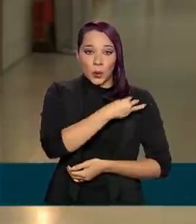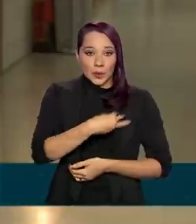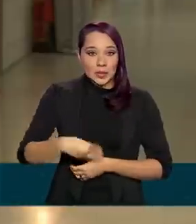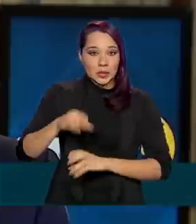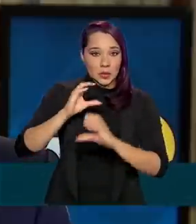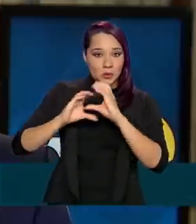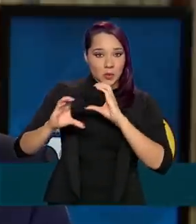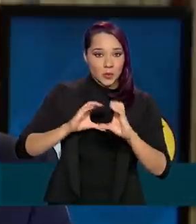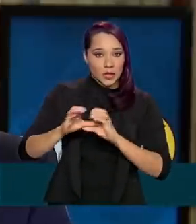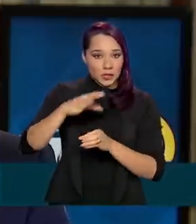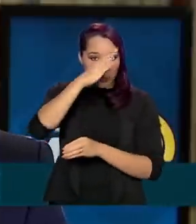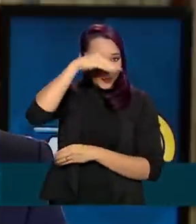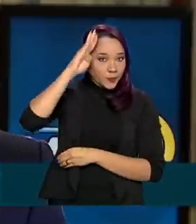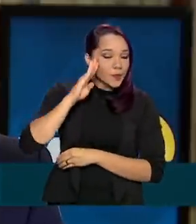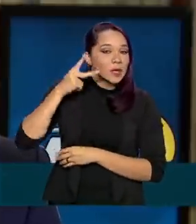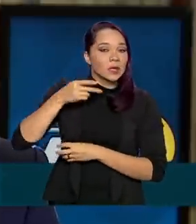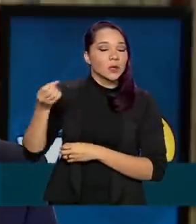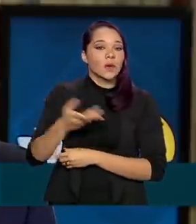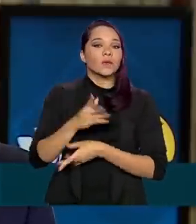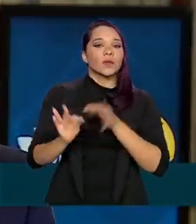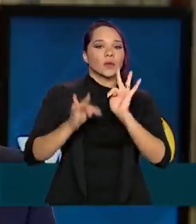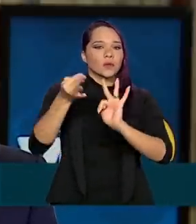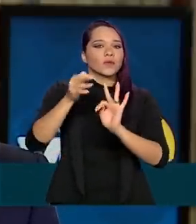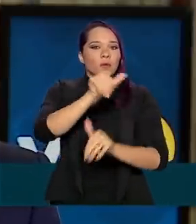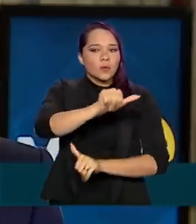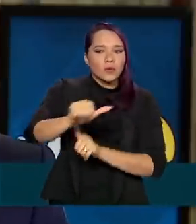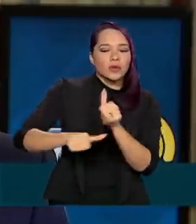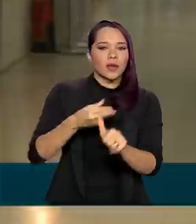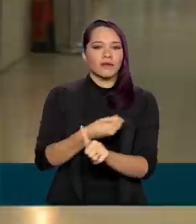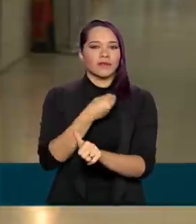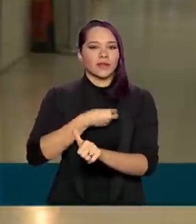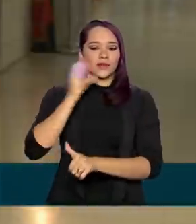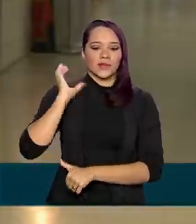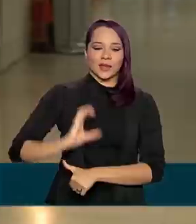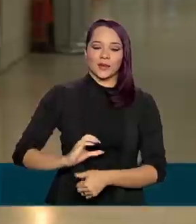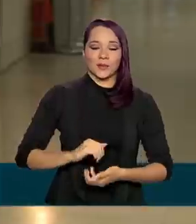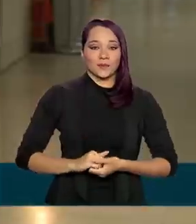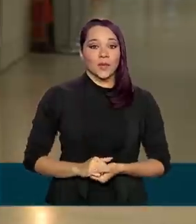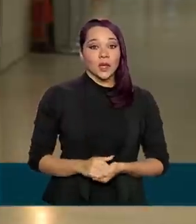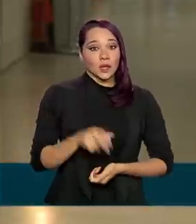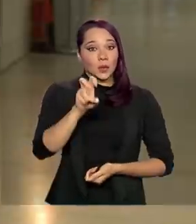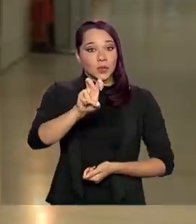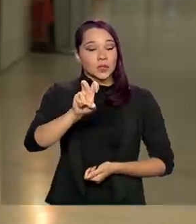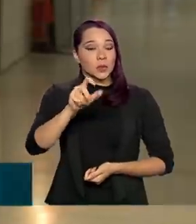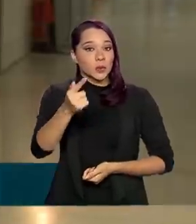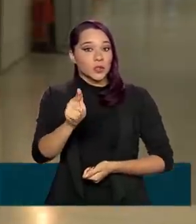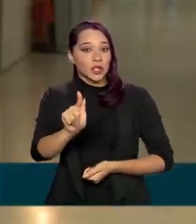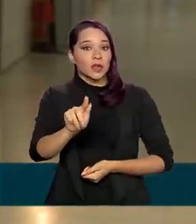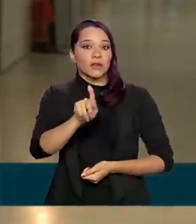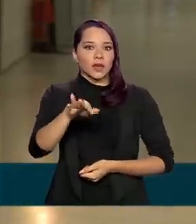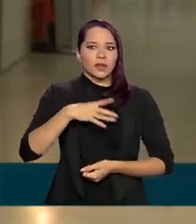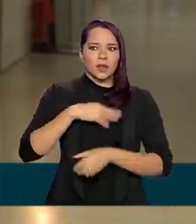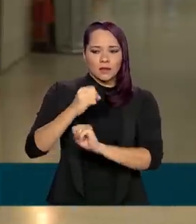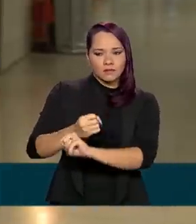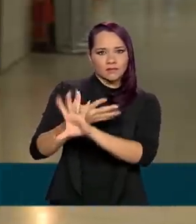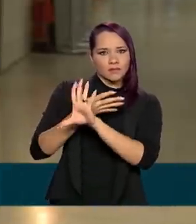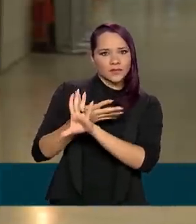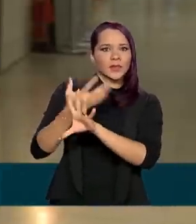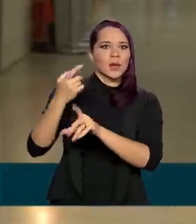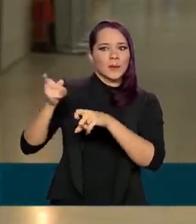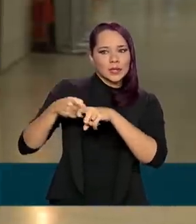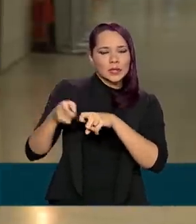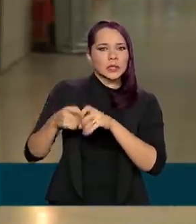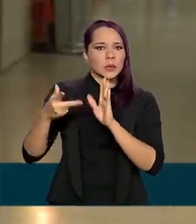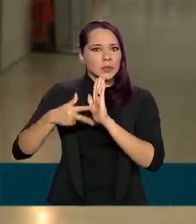Comunicações, a nova tecnologia deve mudar a vida do cidadão. O 5G vai trazer telemedicina, vai trazer cirurgia à